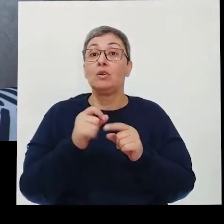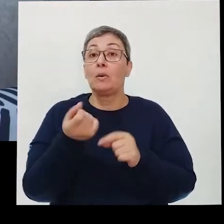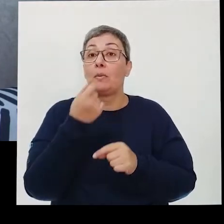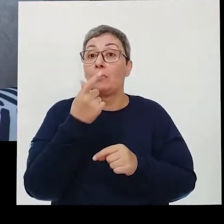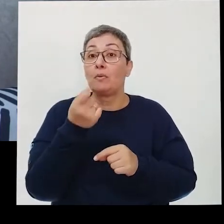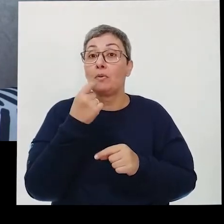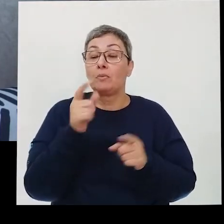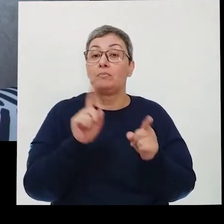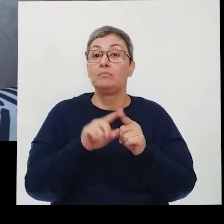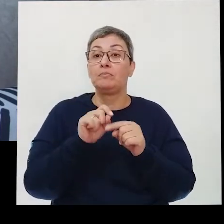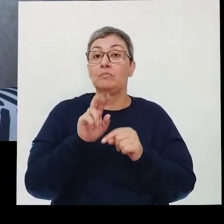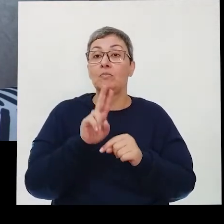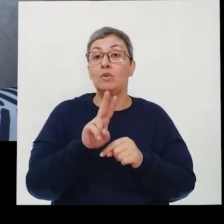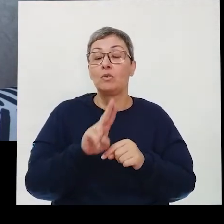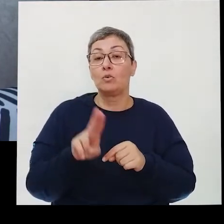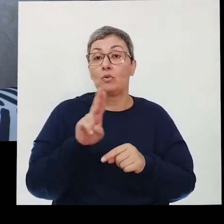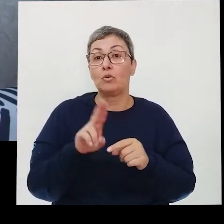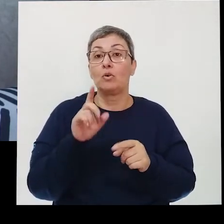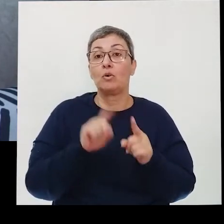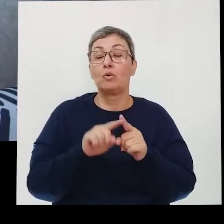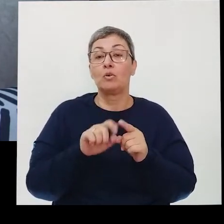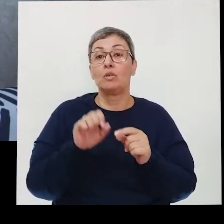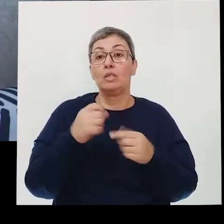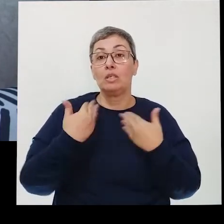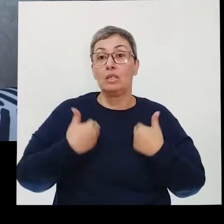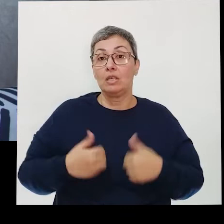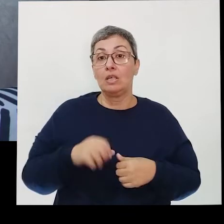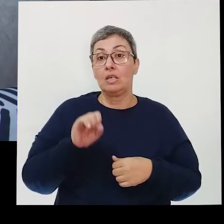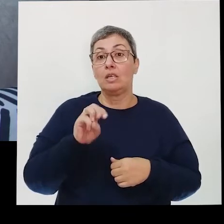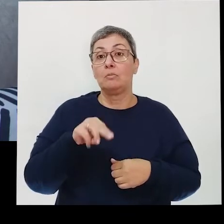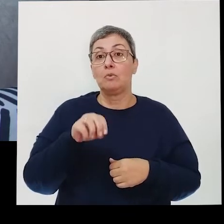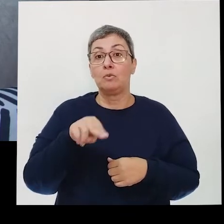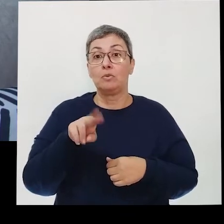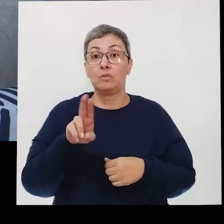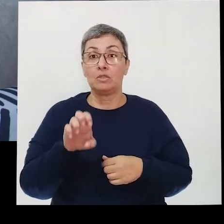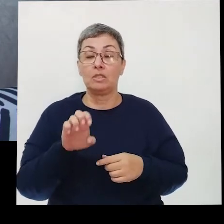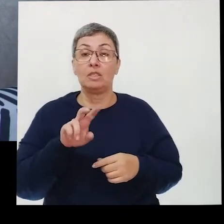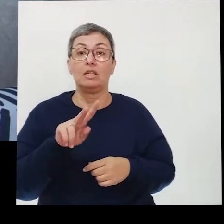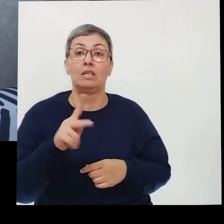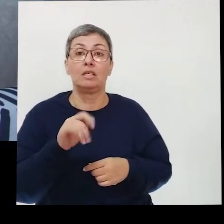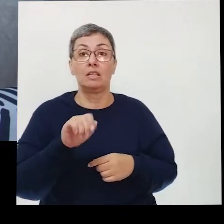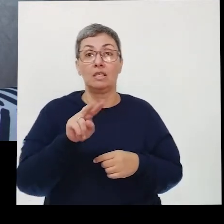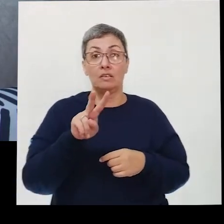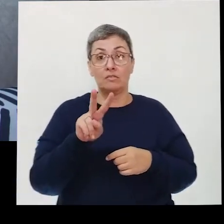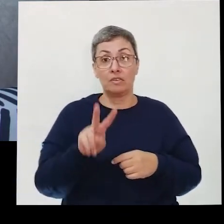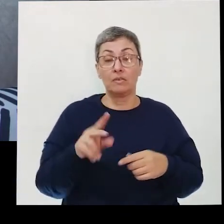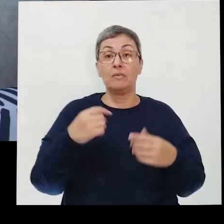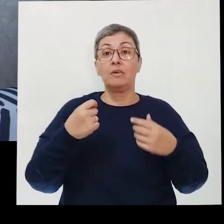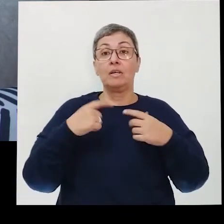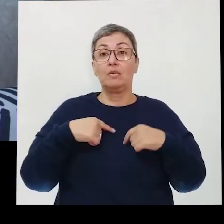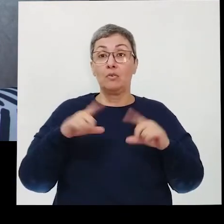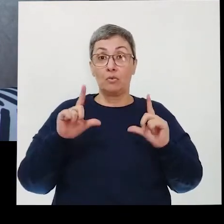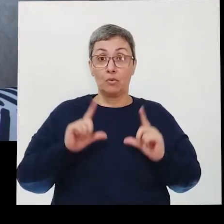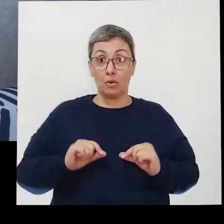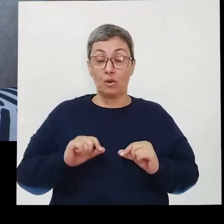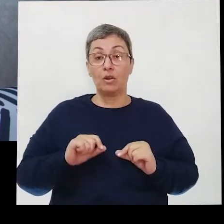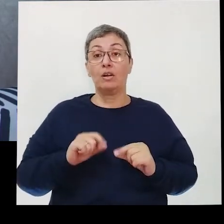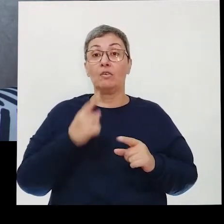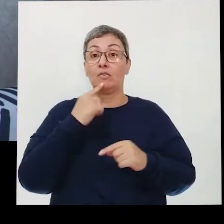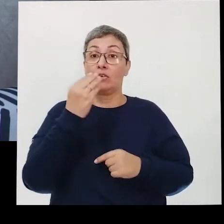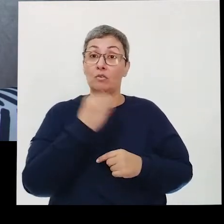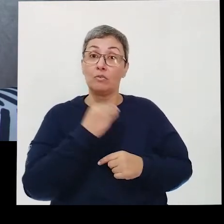medicamentos que auxiliam o sistema imunológico da pessoa, não permitem que o HIV enfraqueça o sistema imunológico.